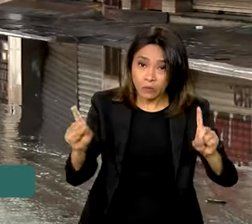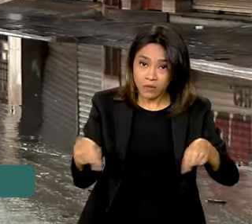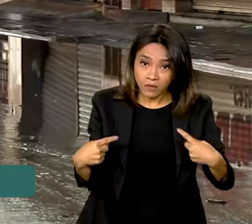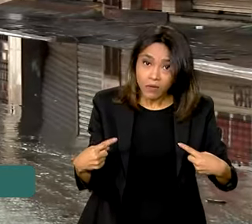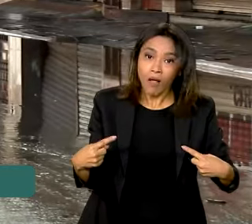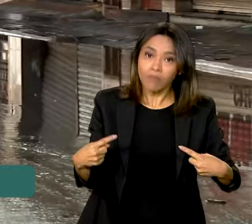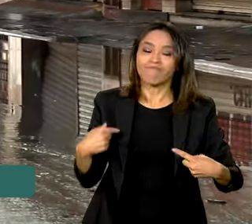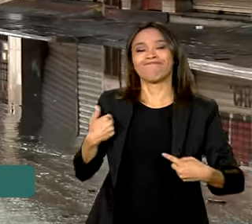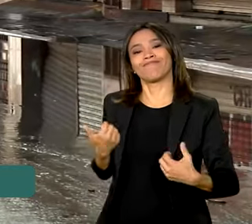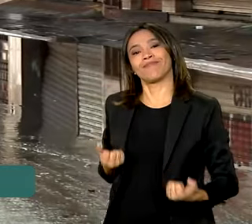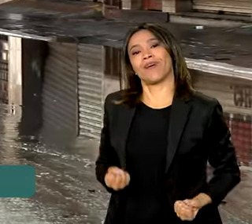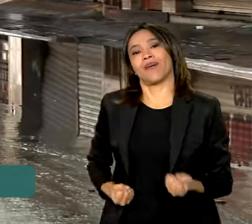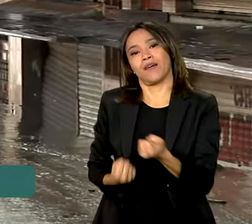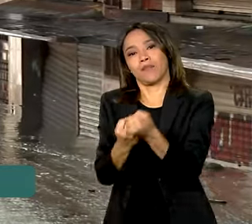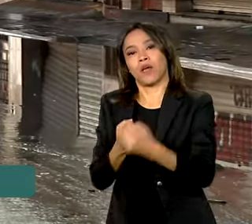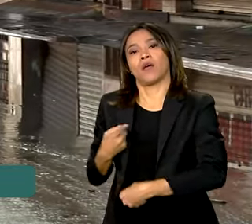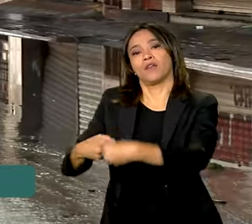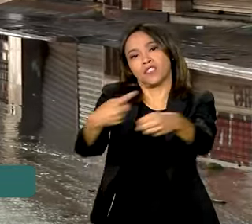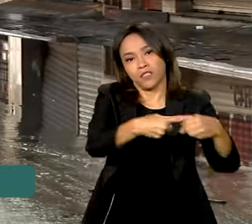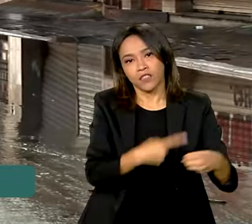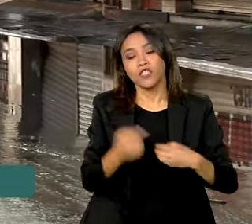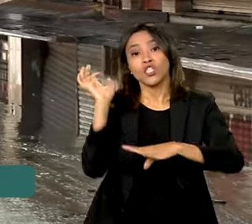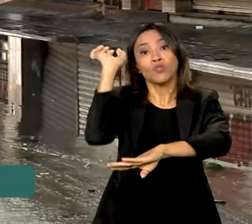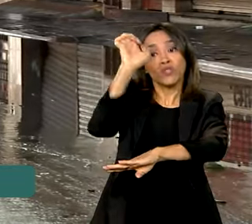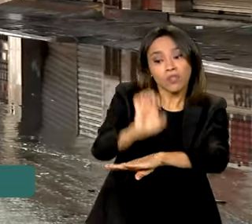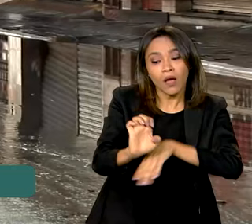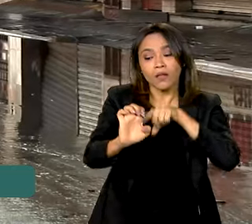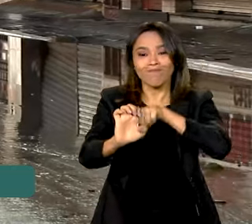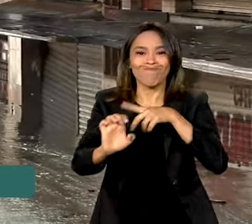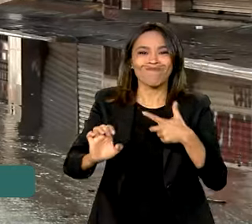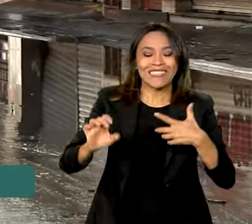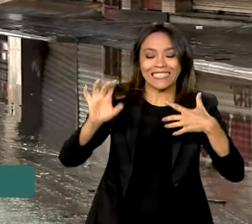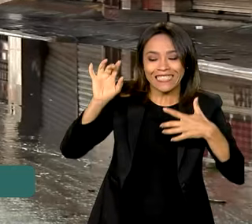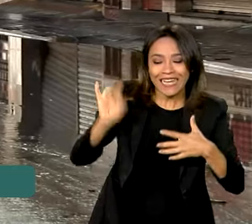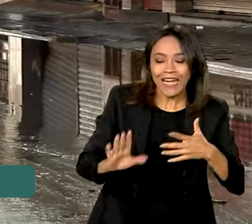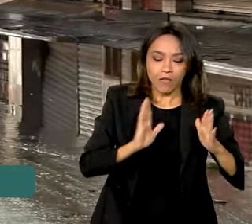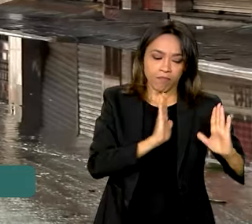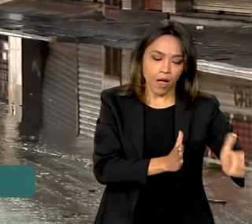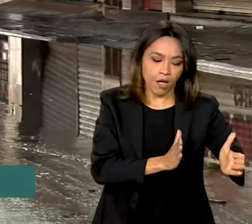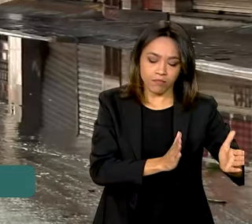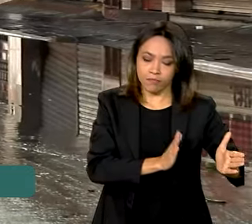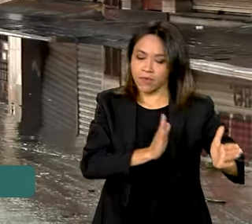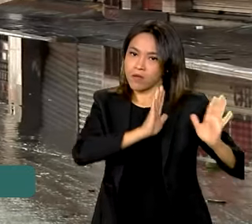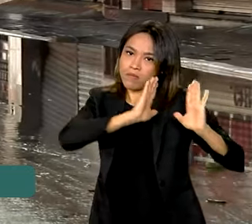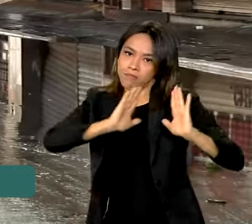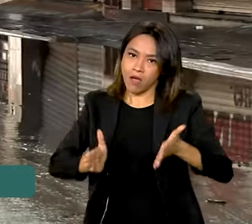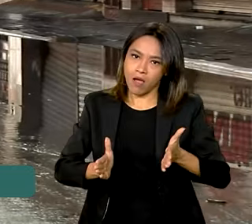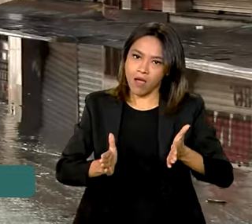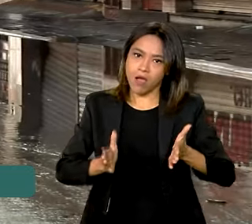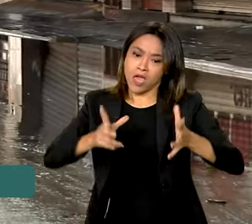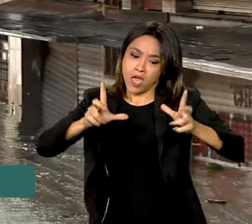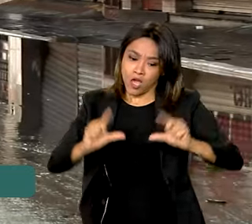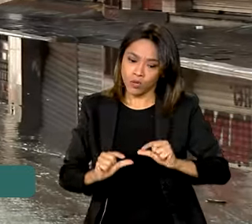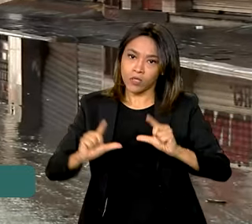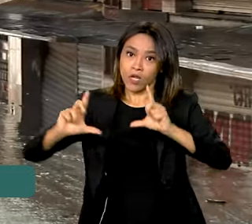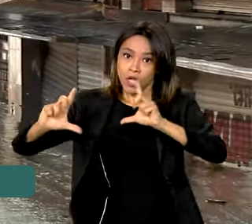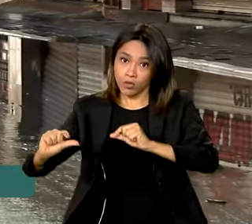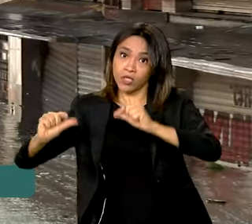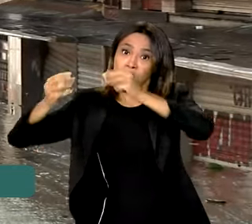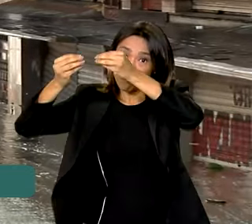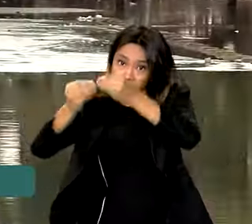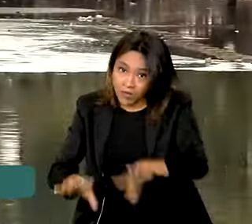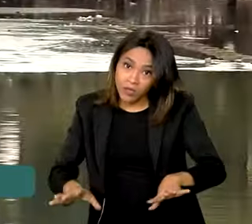ajudar os municípios e o Estado a enfrentar cada fase, reduzindo os prejuízos para a